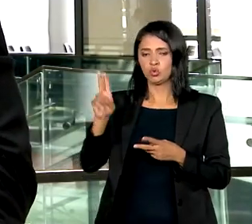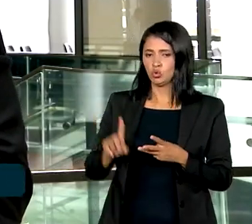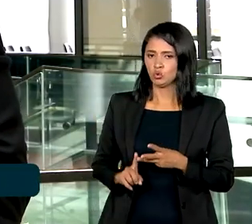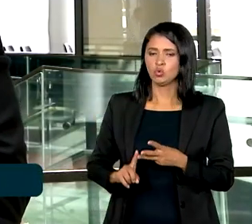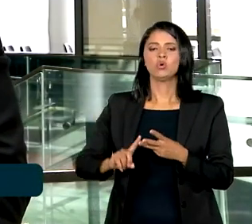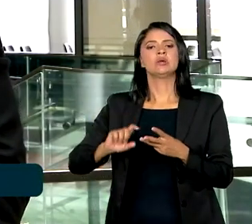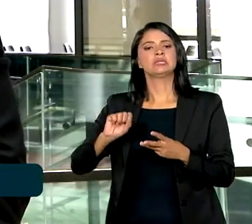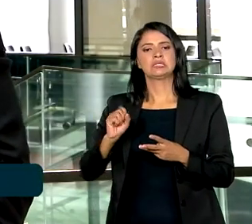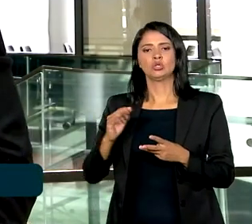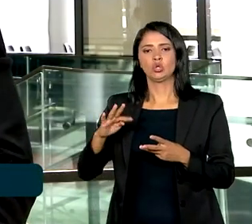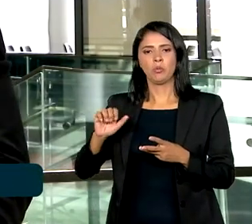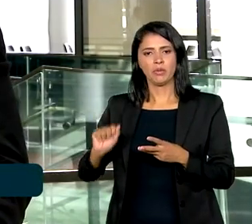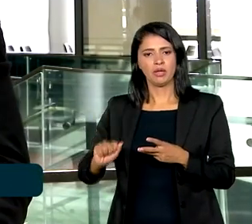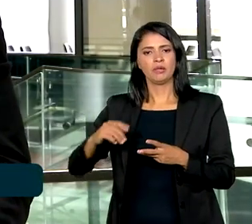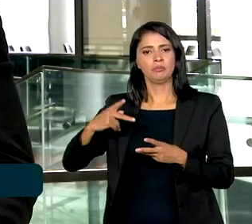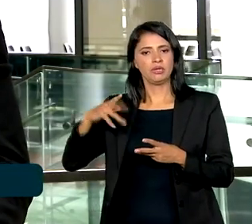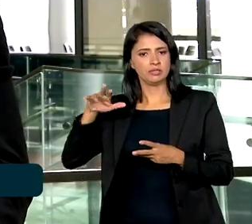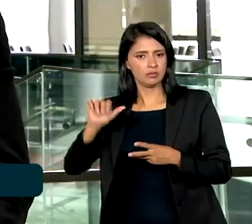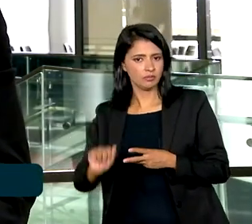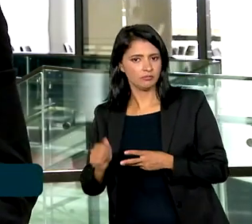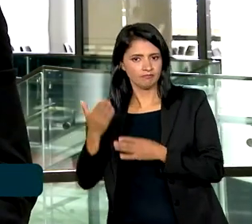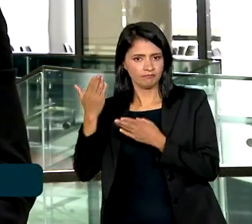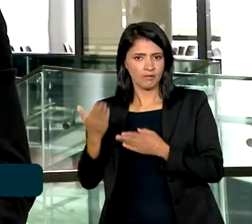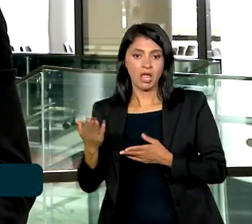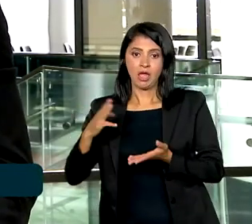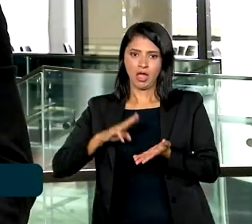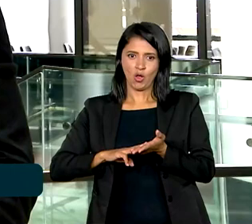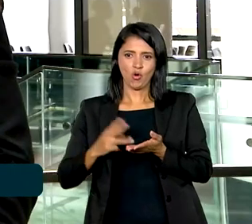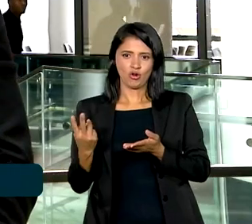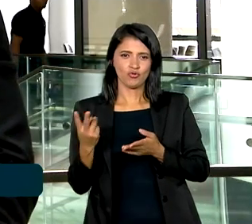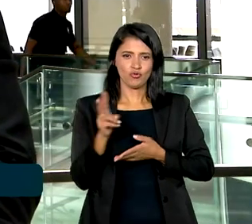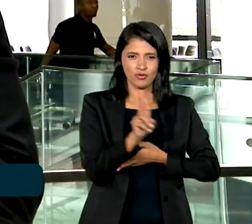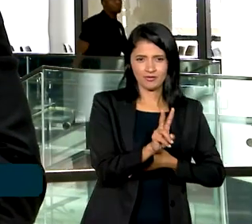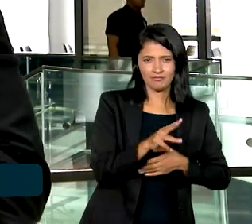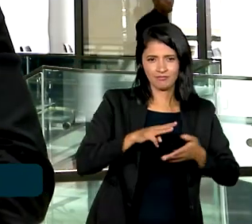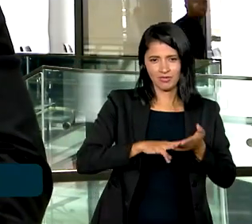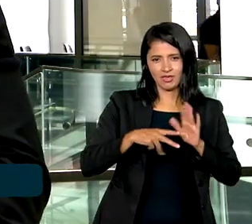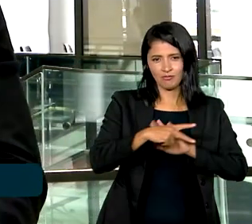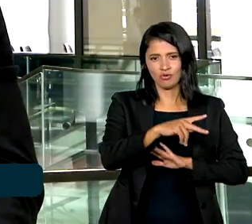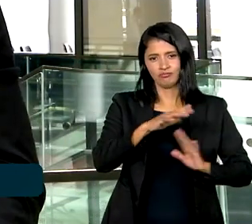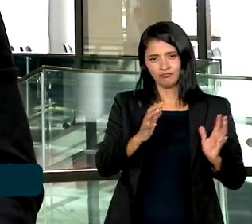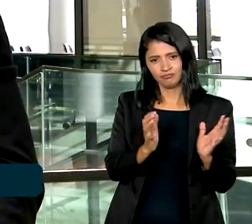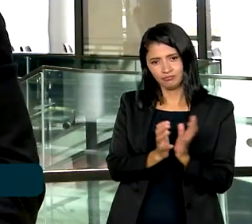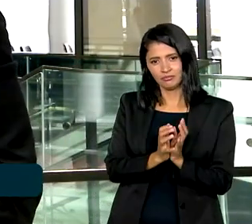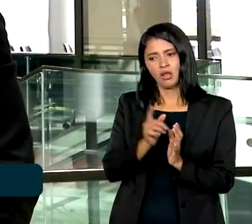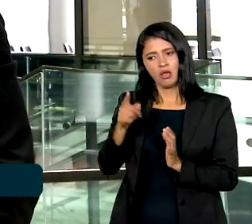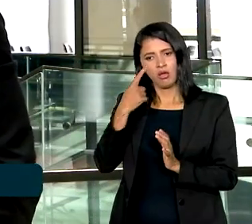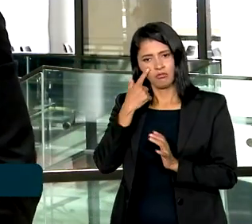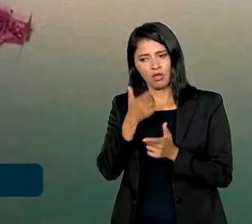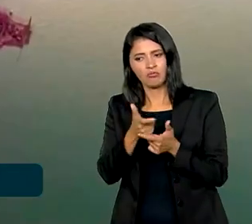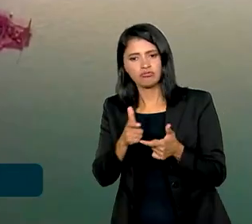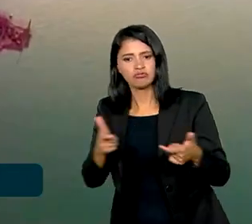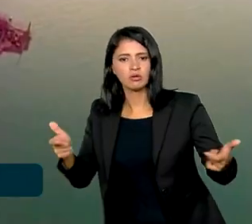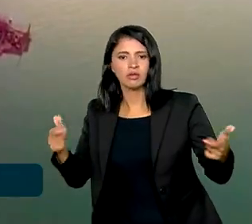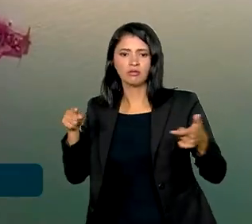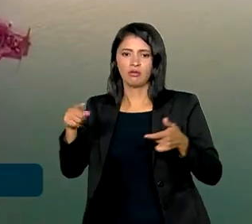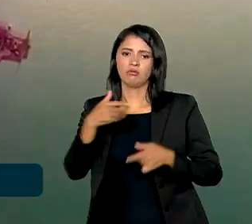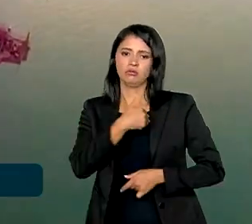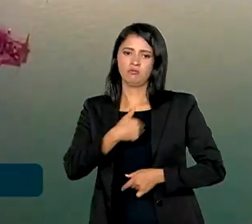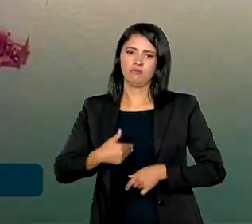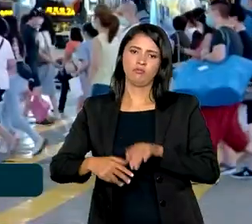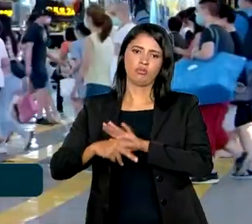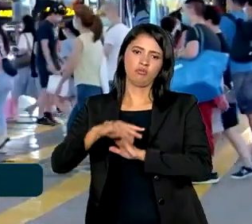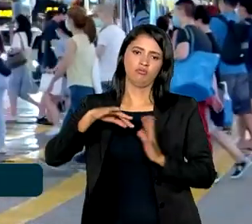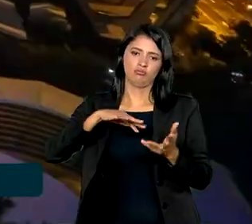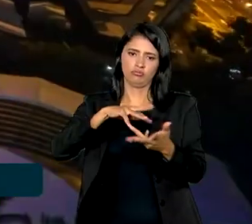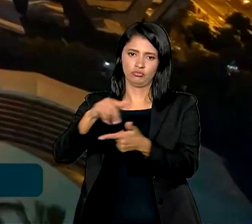temporária do G20 e a União Africana como novo membro do bloco, o Brasil pretende expandir a governança global. O